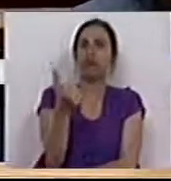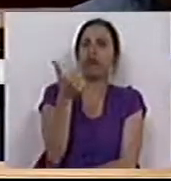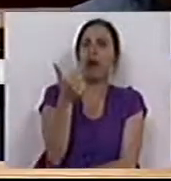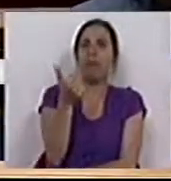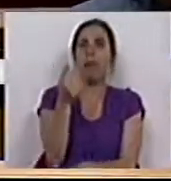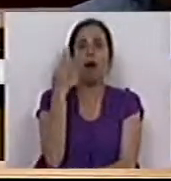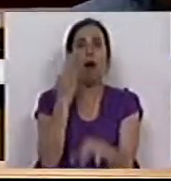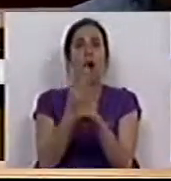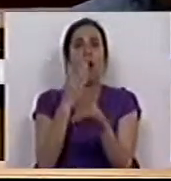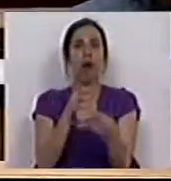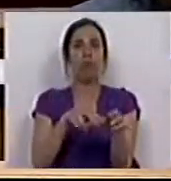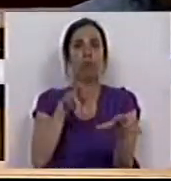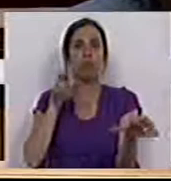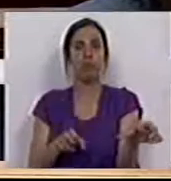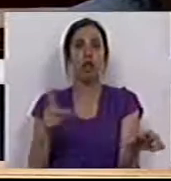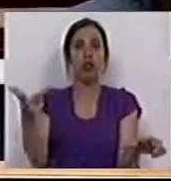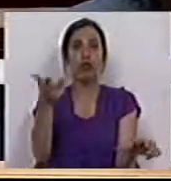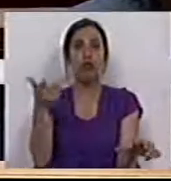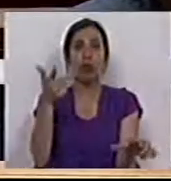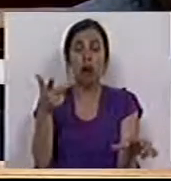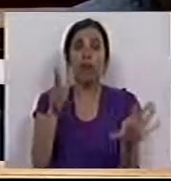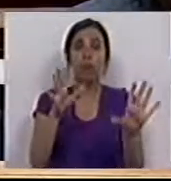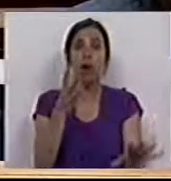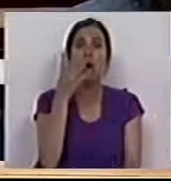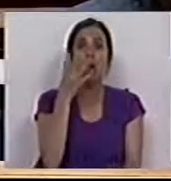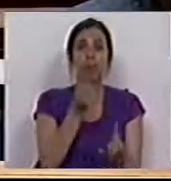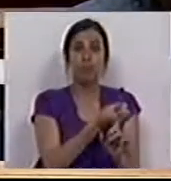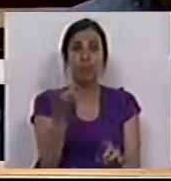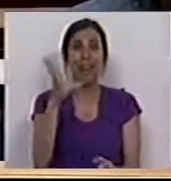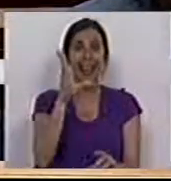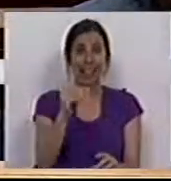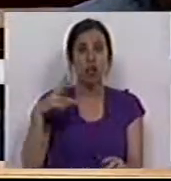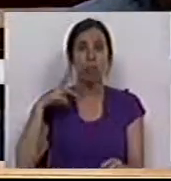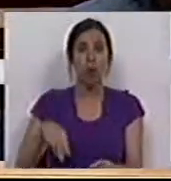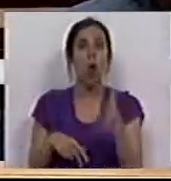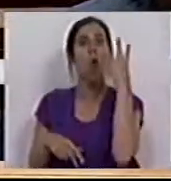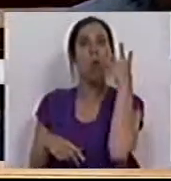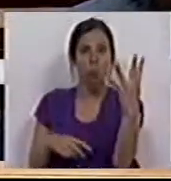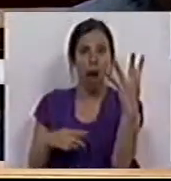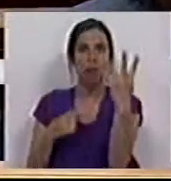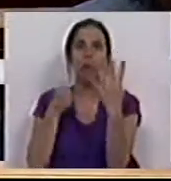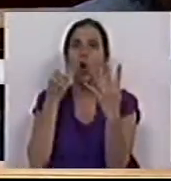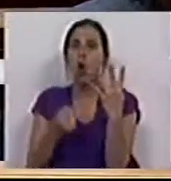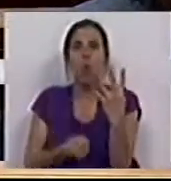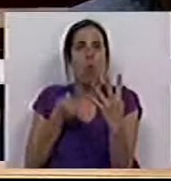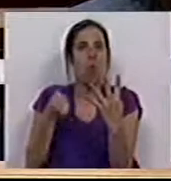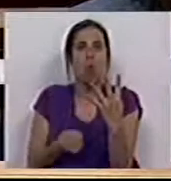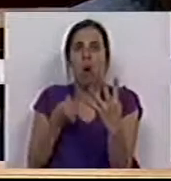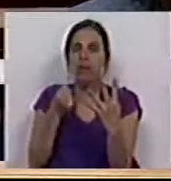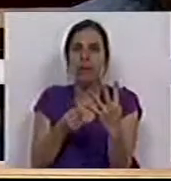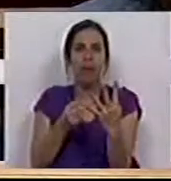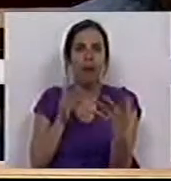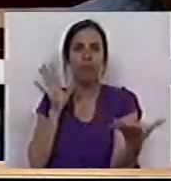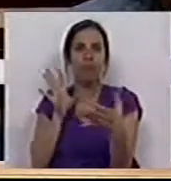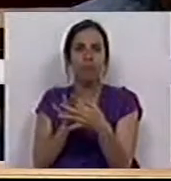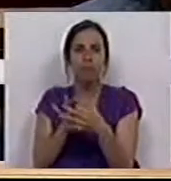com que querem comemorar a saída da Troika, 4 em cada 10 portugueses não conseguem sequer fazer face